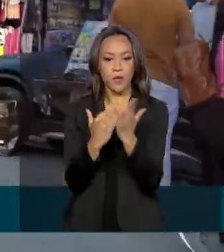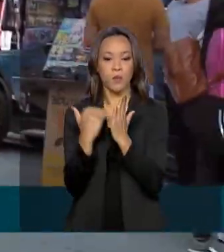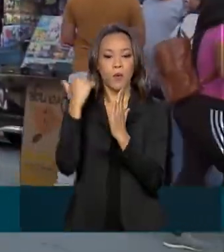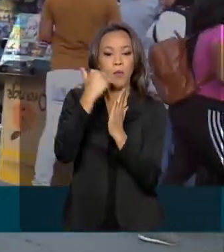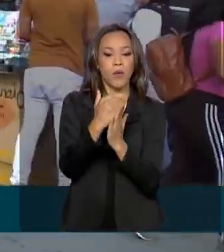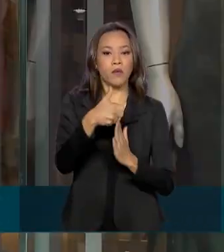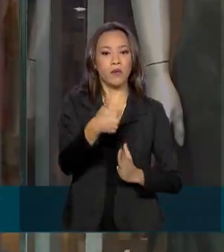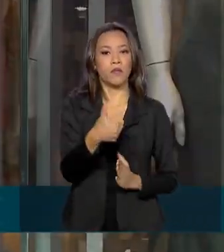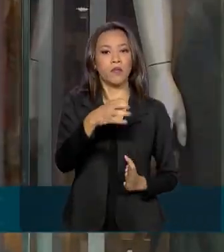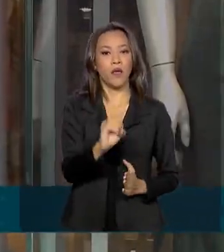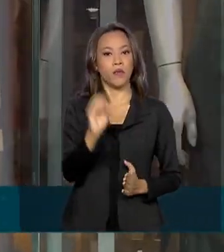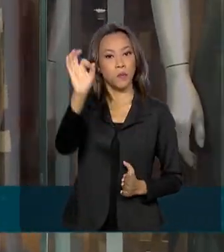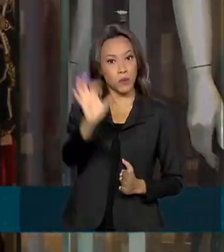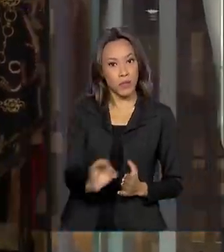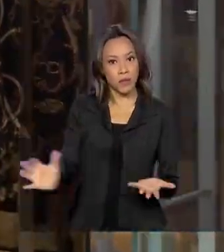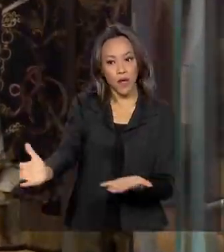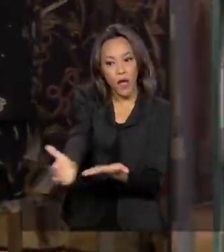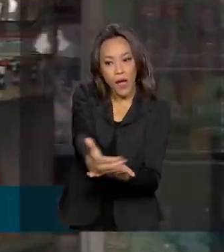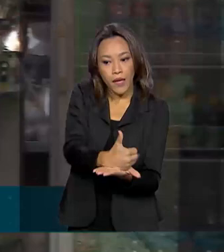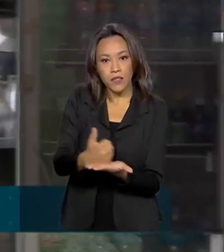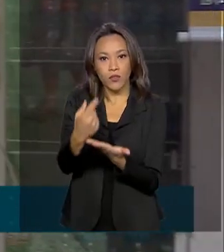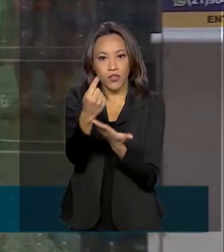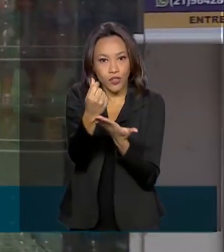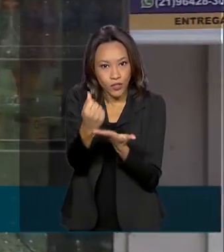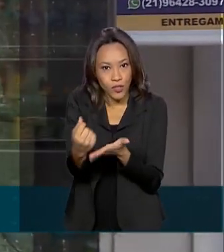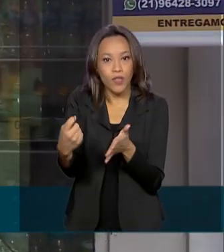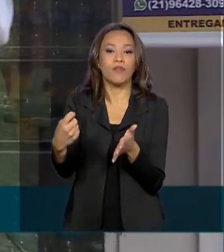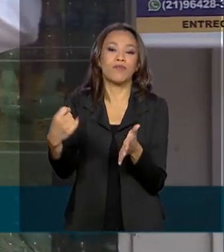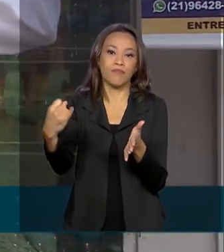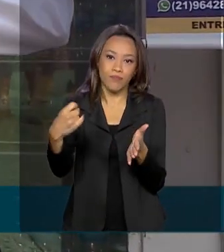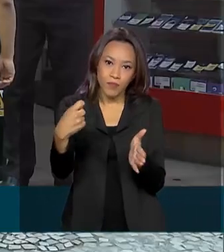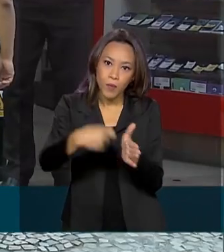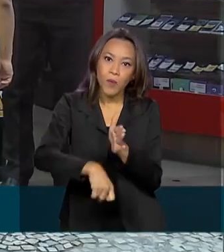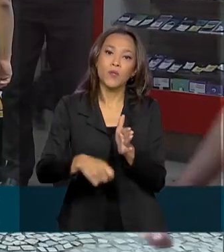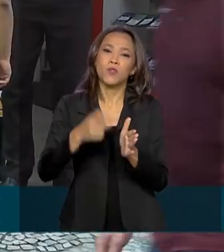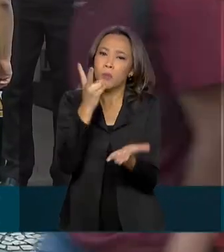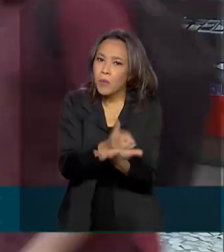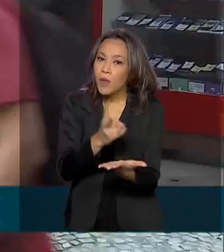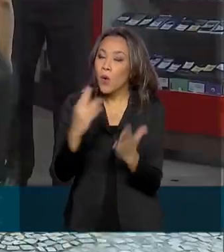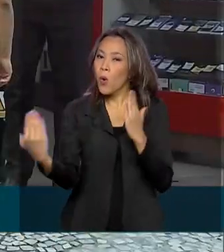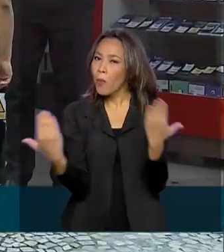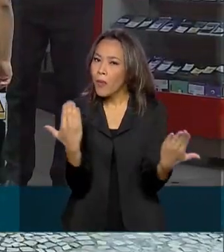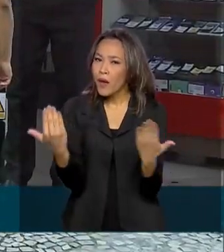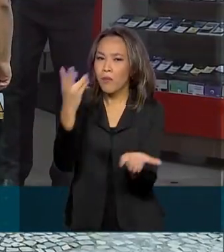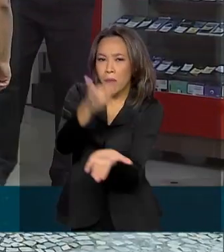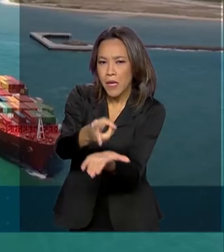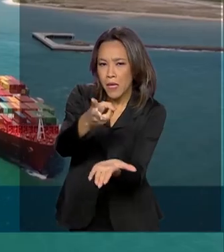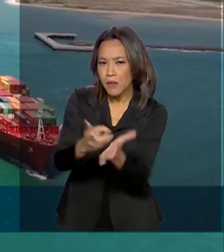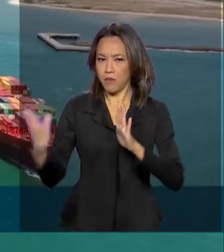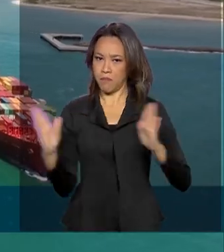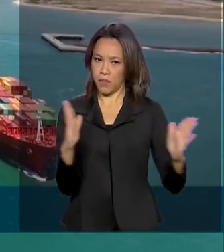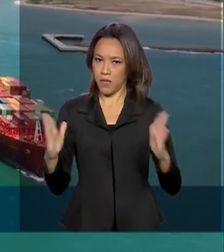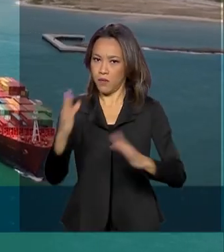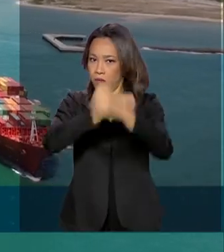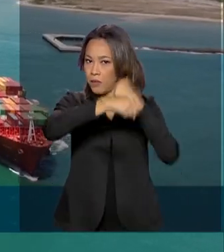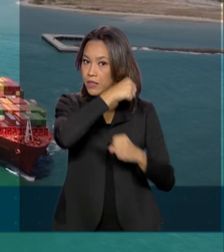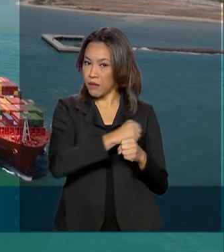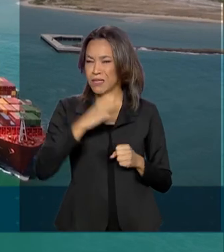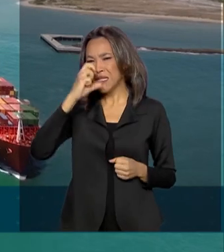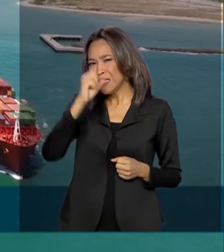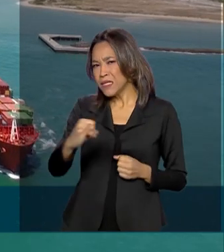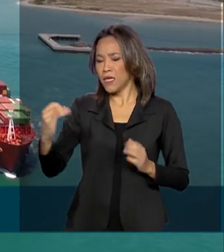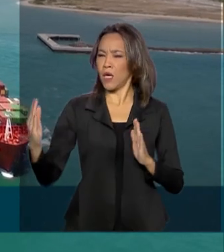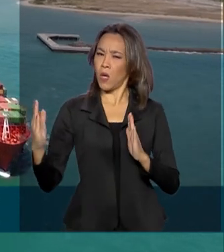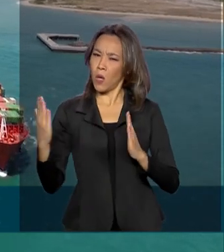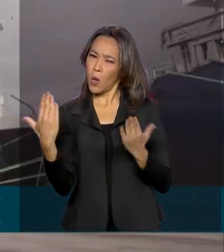10% na arrecadação federal em relação ao mesmo período do ano passado. Se comparado